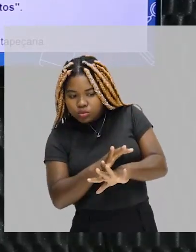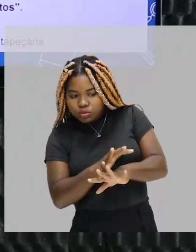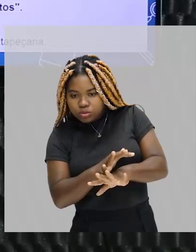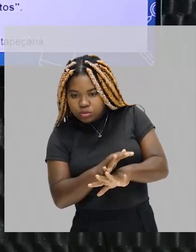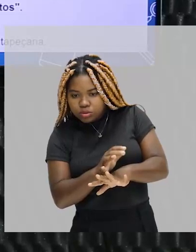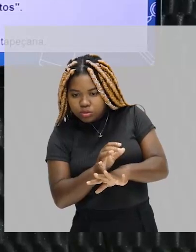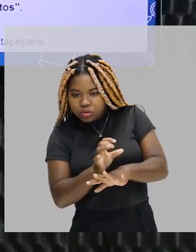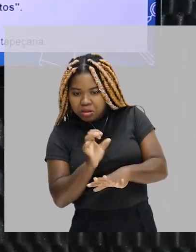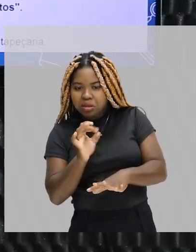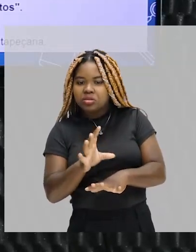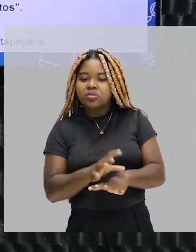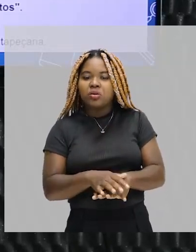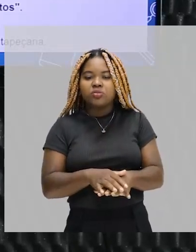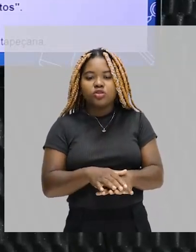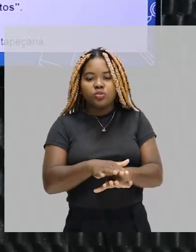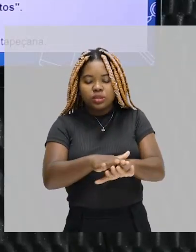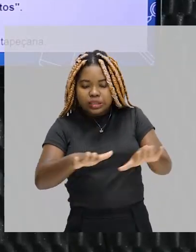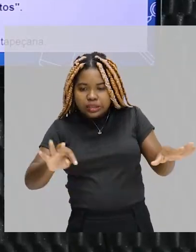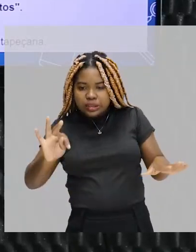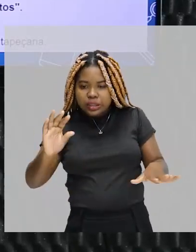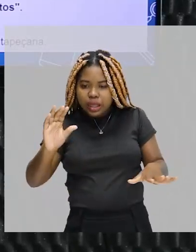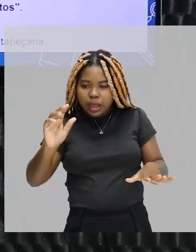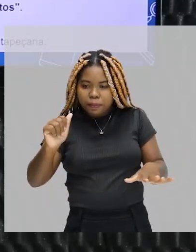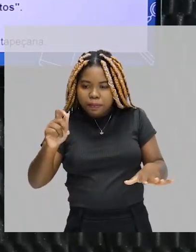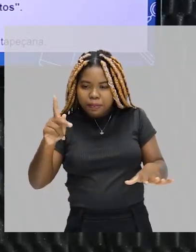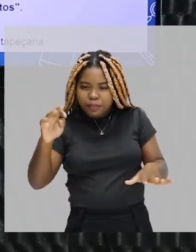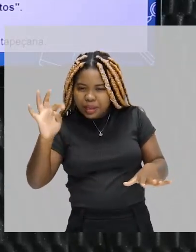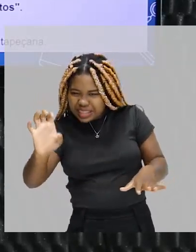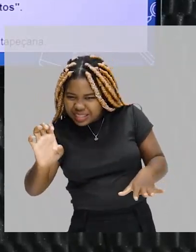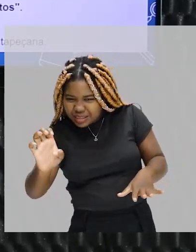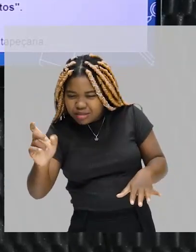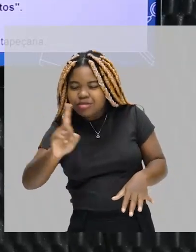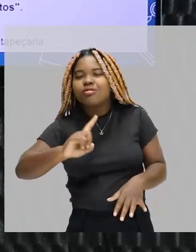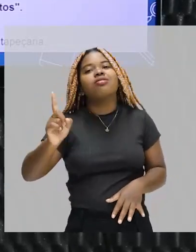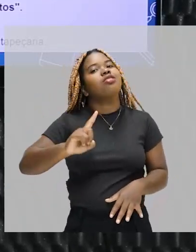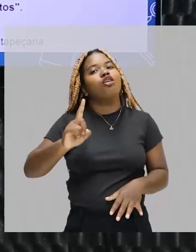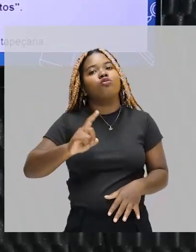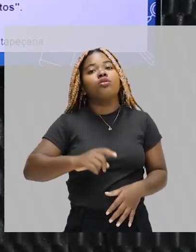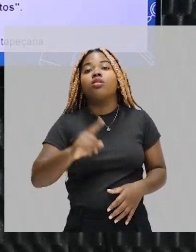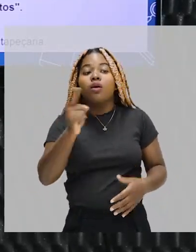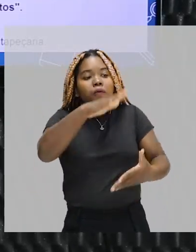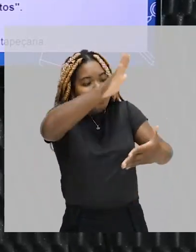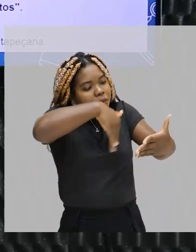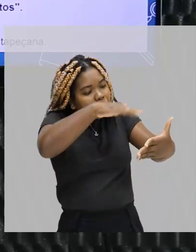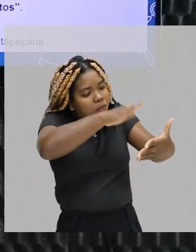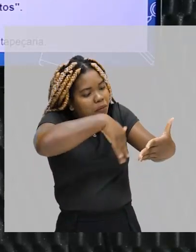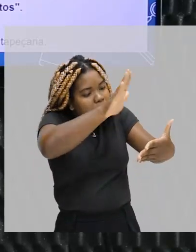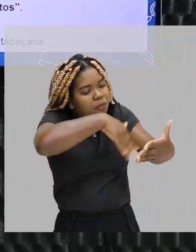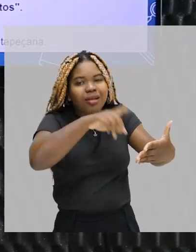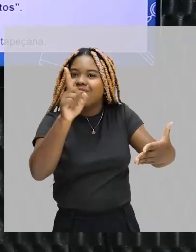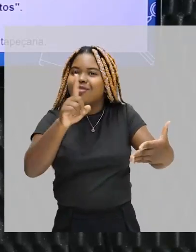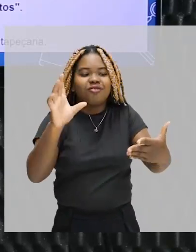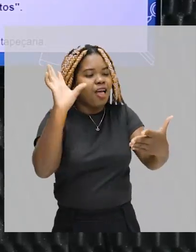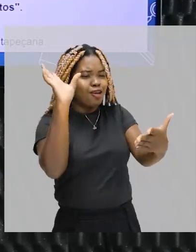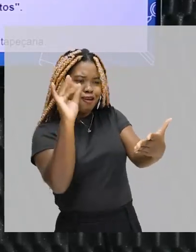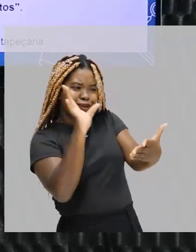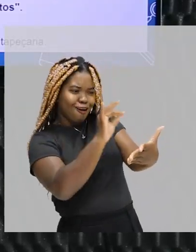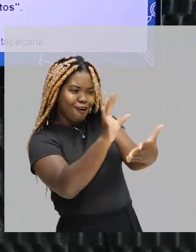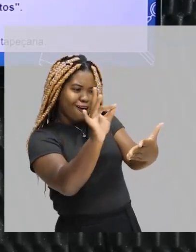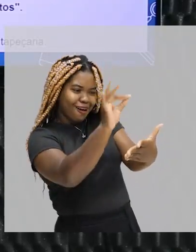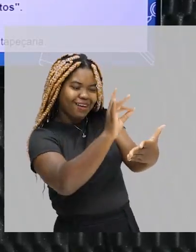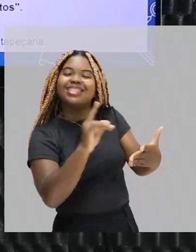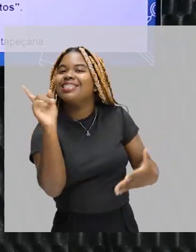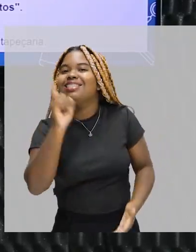propriamente de tapete, e sim de cartão, ou seja, não é uma tela, você não vai pintar, não é uma tela onde você vai colar, você vai